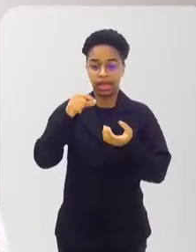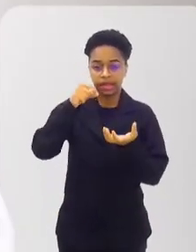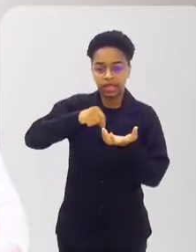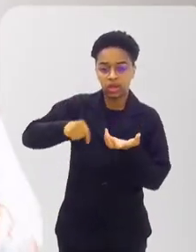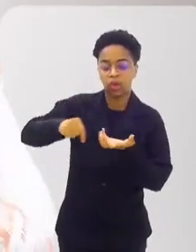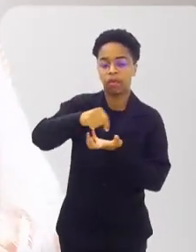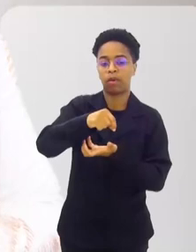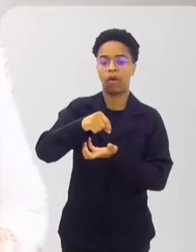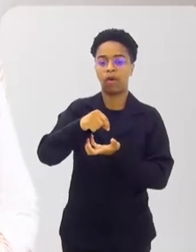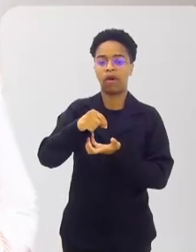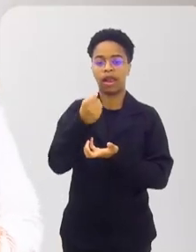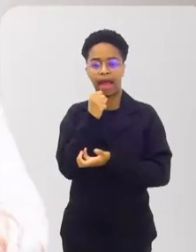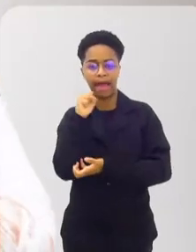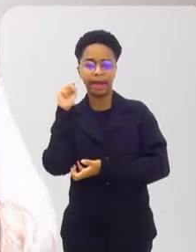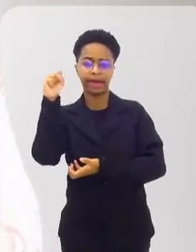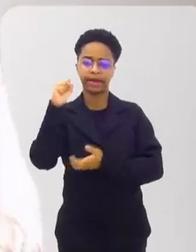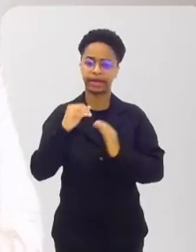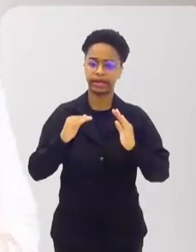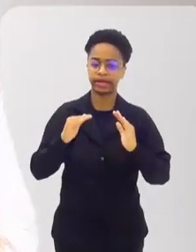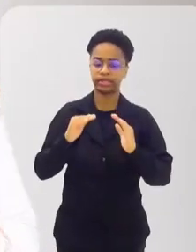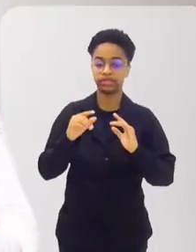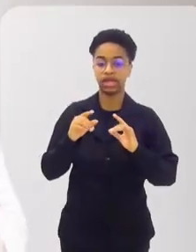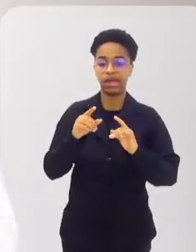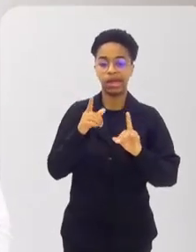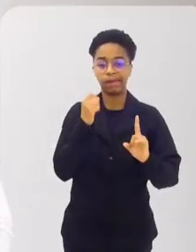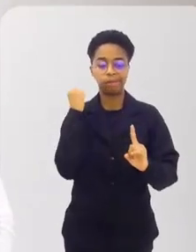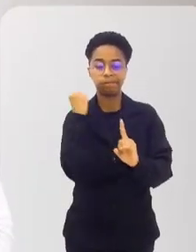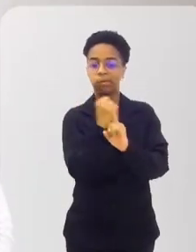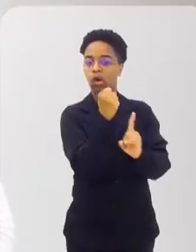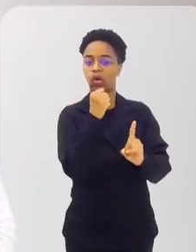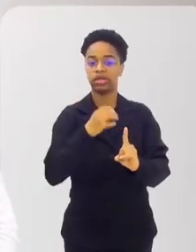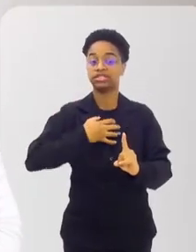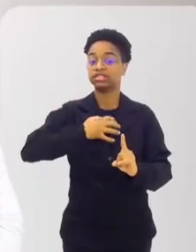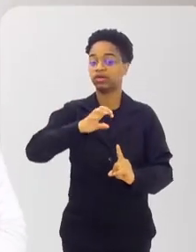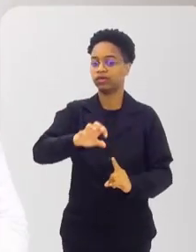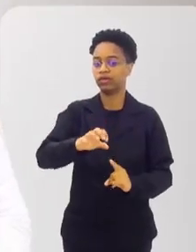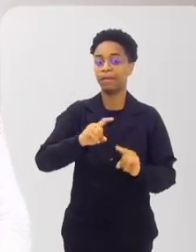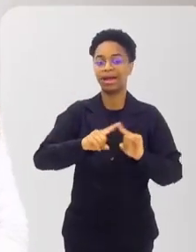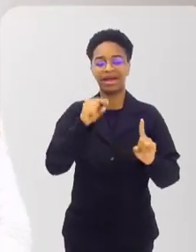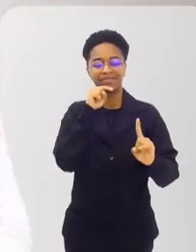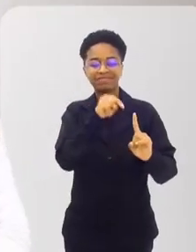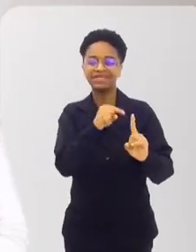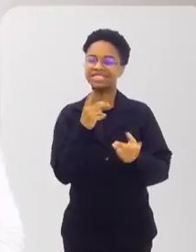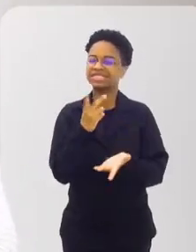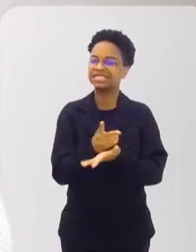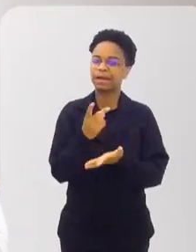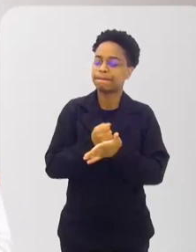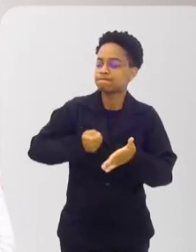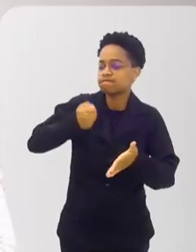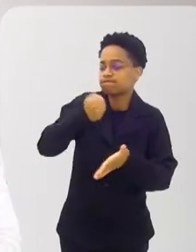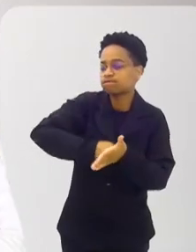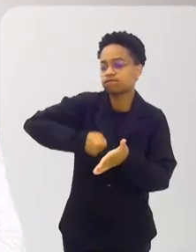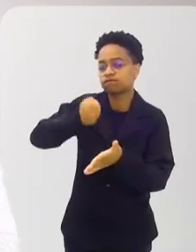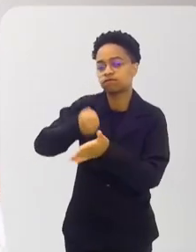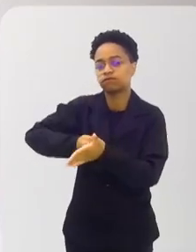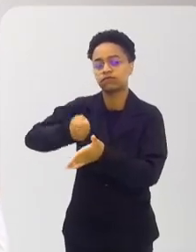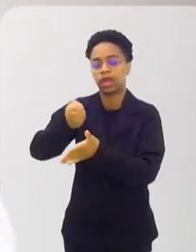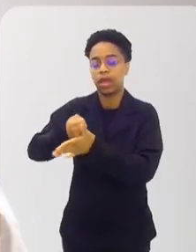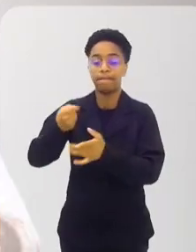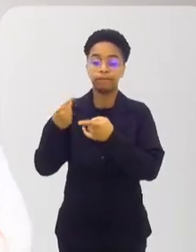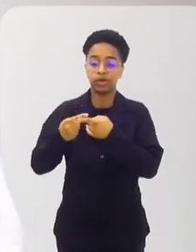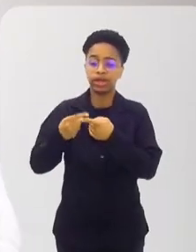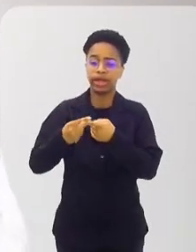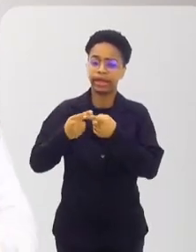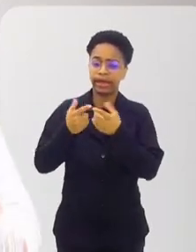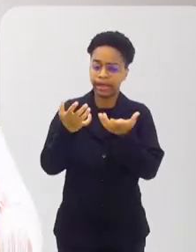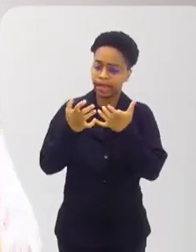que foi assassinada no quilombo, em Salvador, e ela sempre foi uma lutadora pela possibilidade